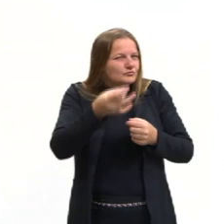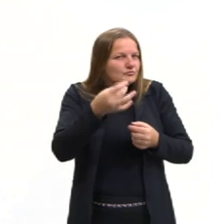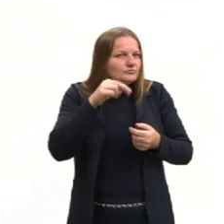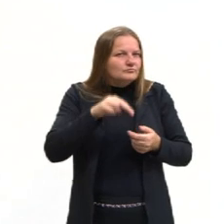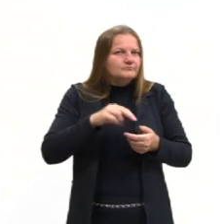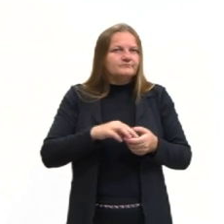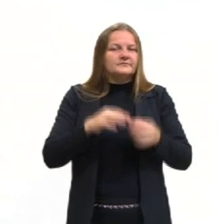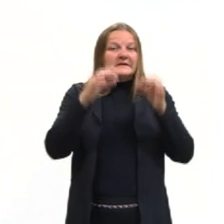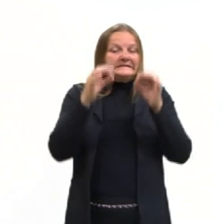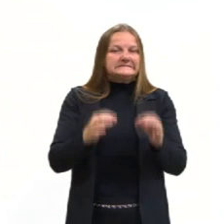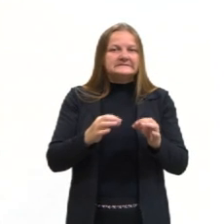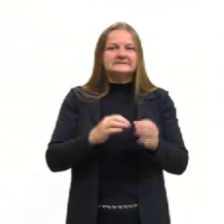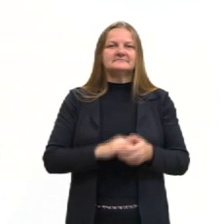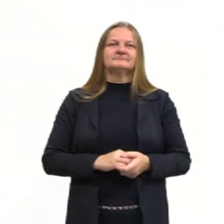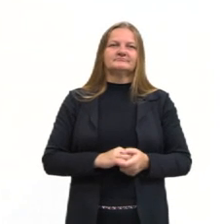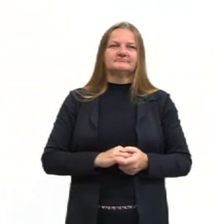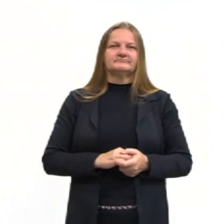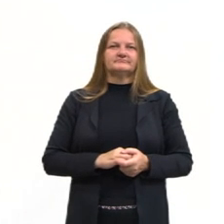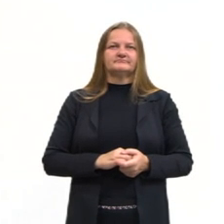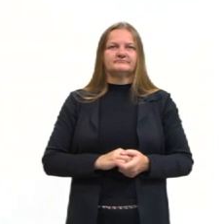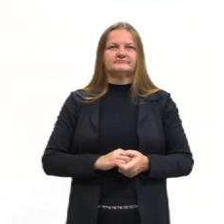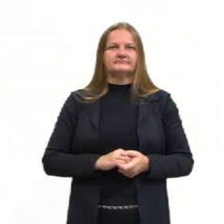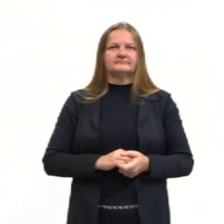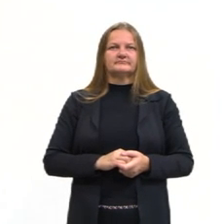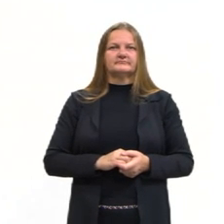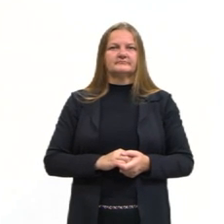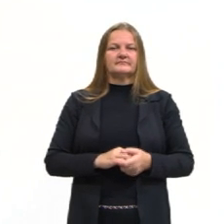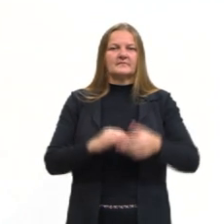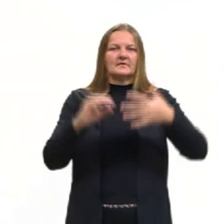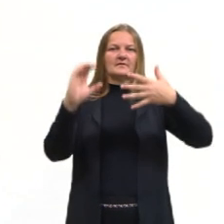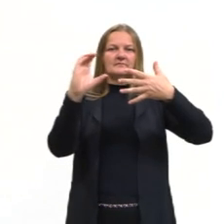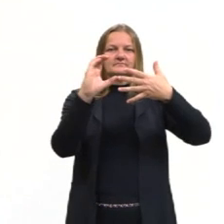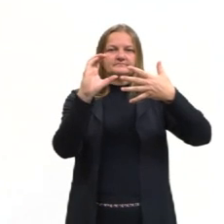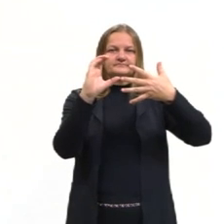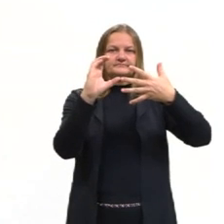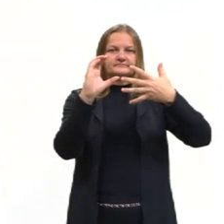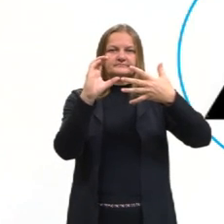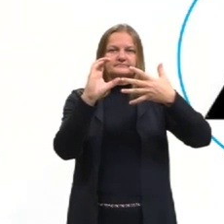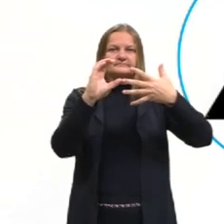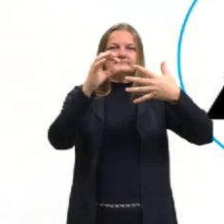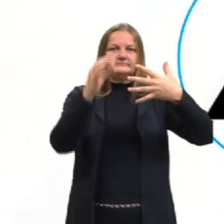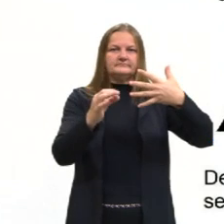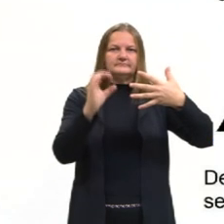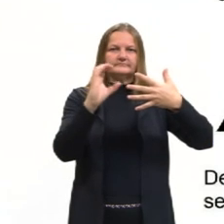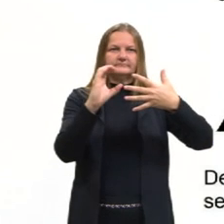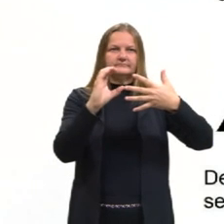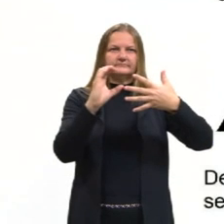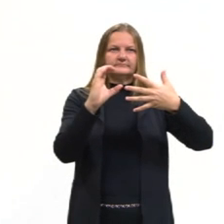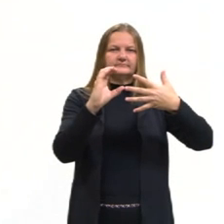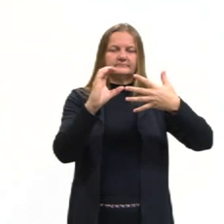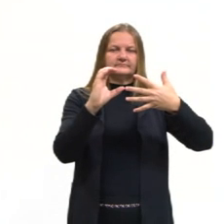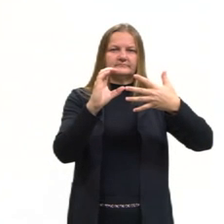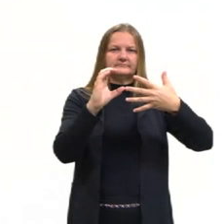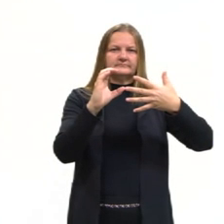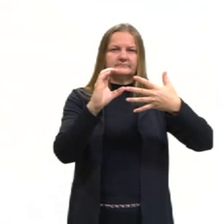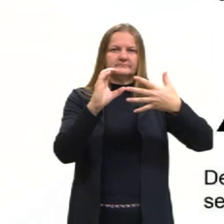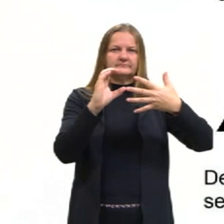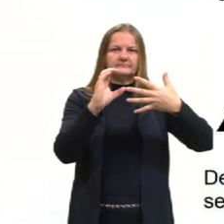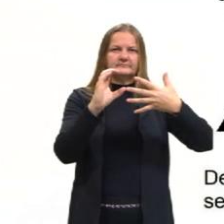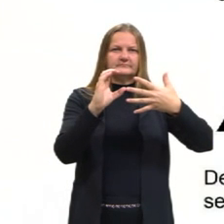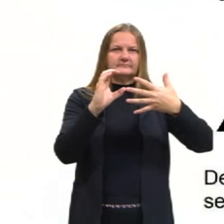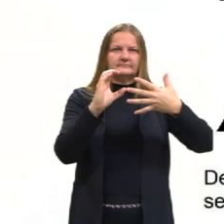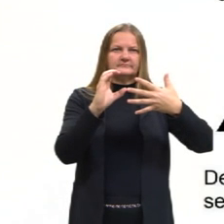resposta correta, nossa resposta correta vai ser letra C. Então, a partir dessa construção, aqui eu vou dar uma